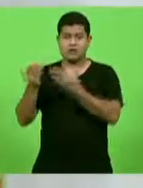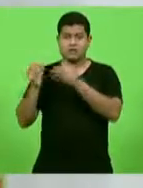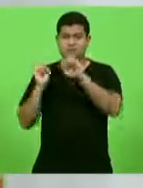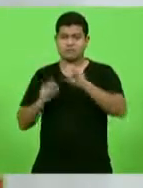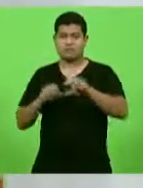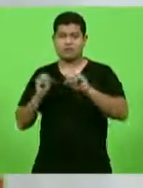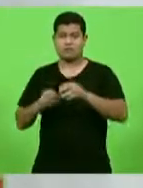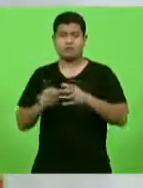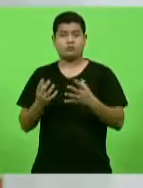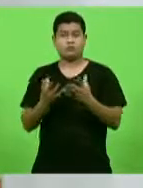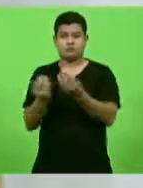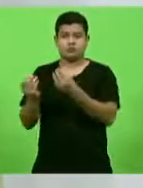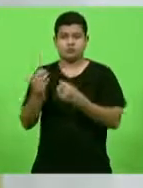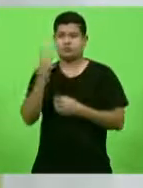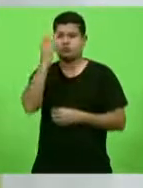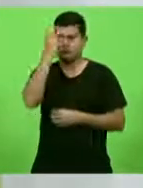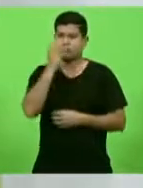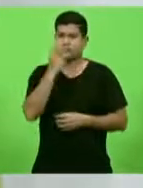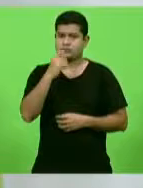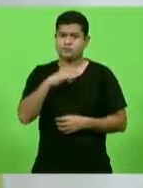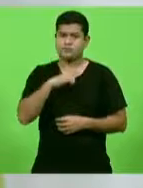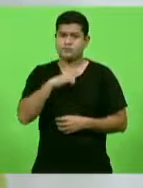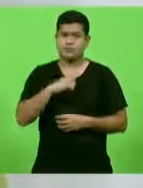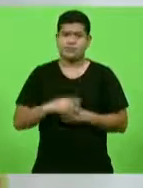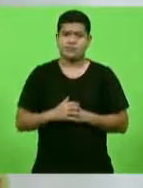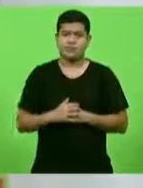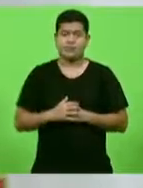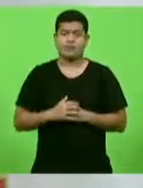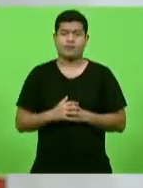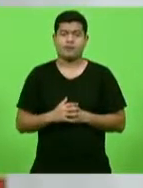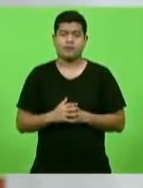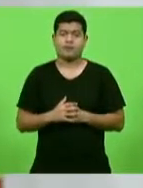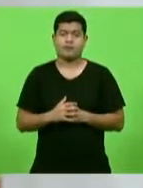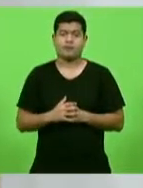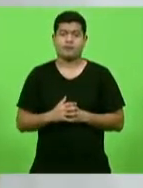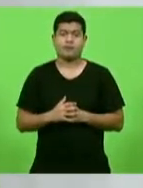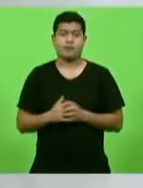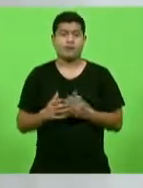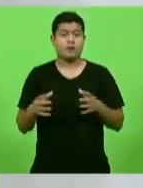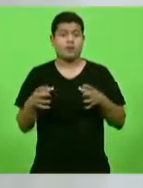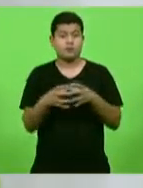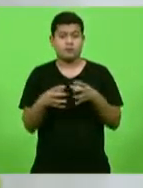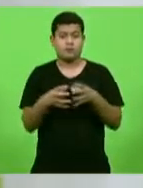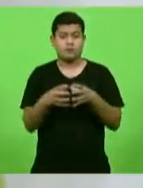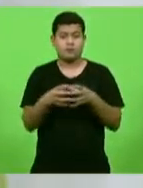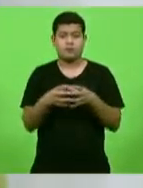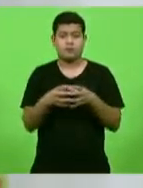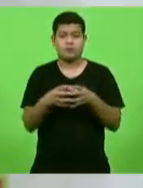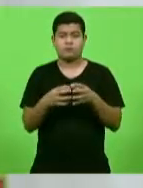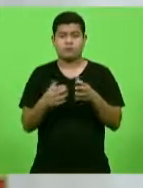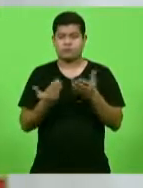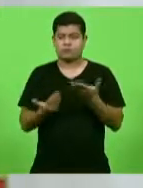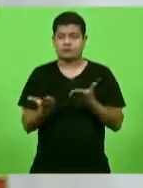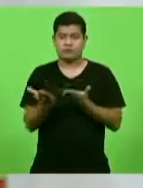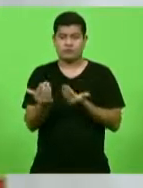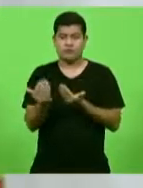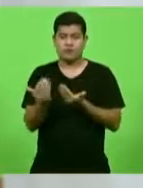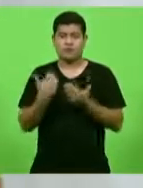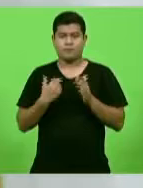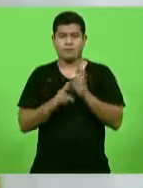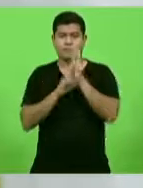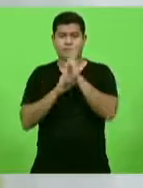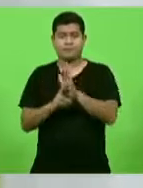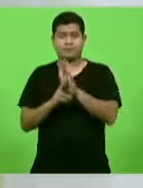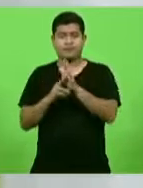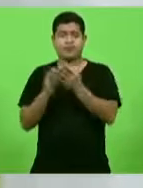muito a sério. O grupo de jovens que está representado no evento da ONU recebeu